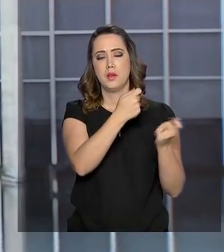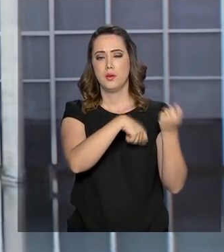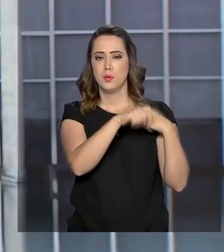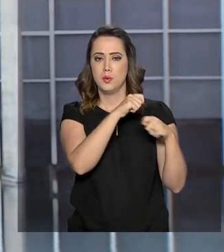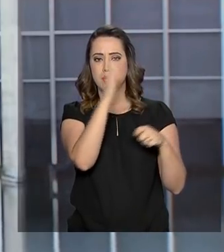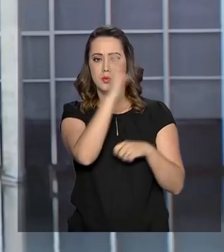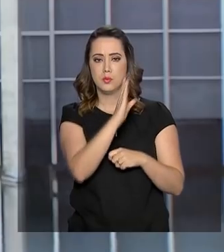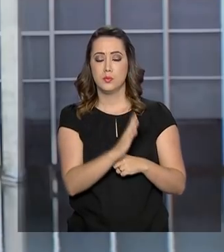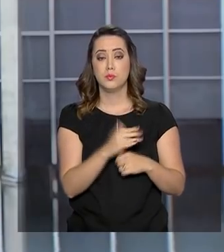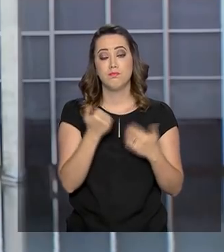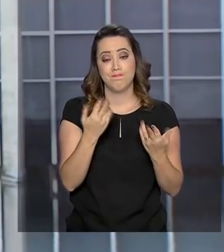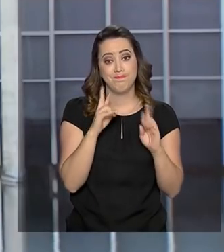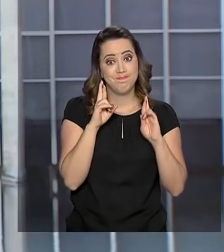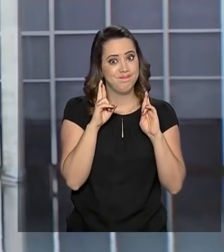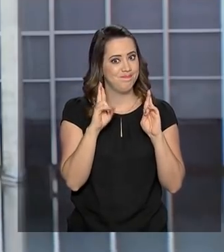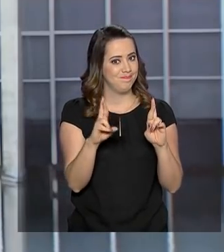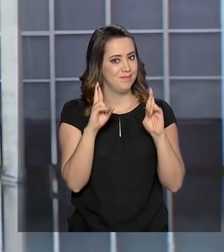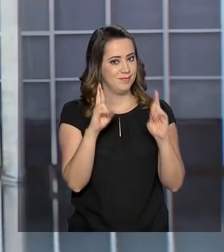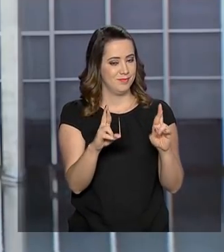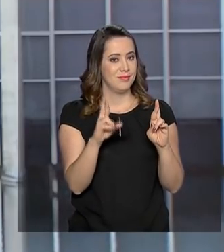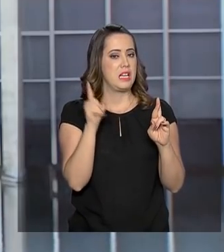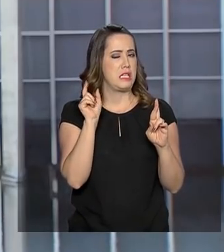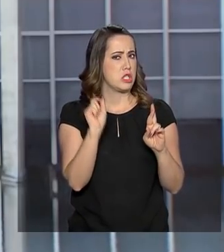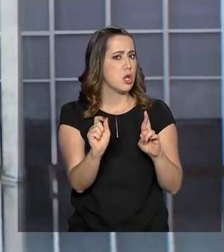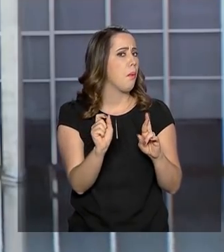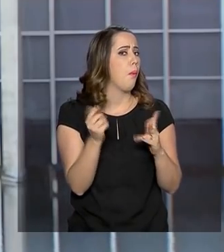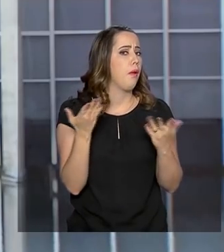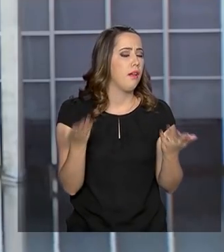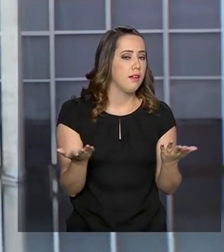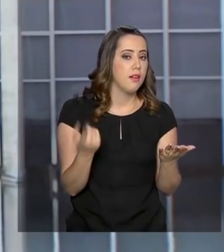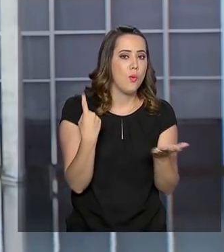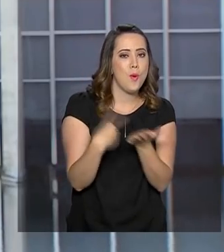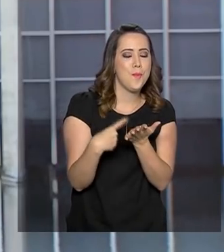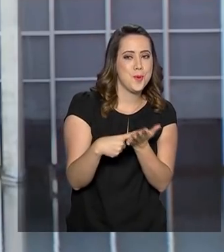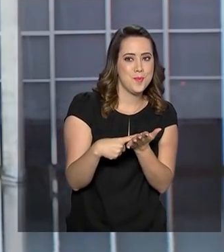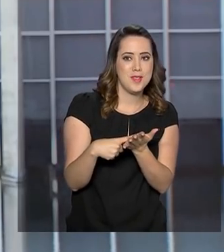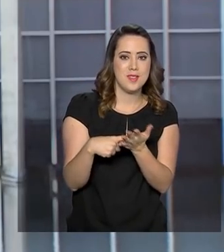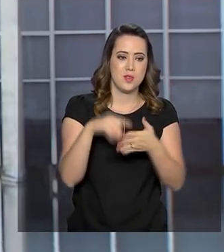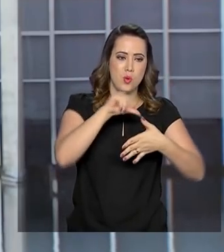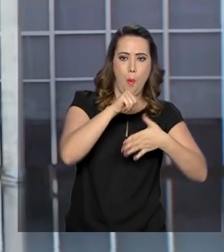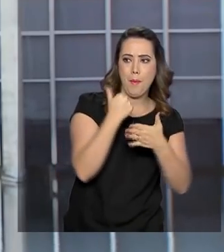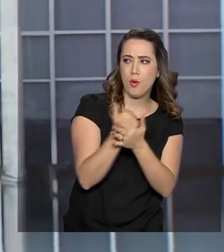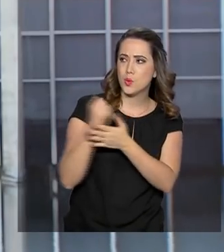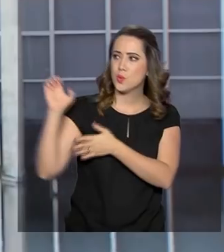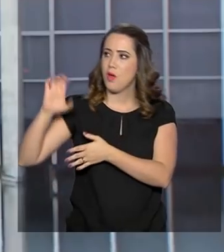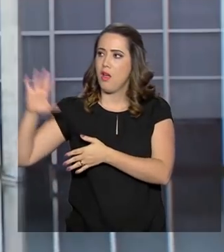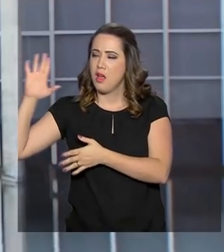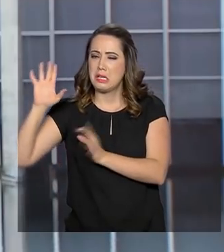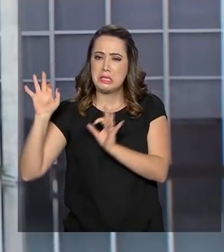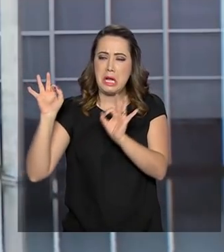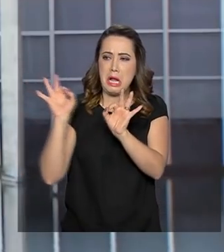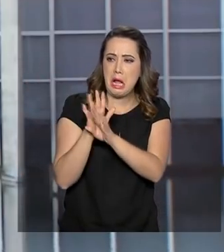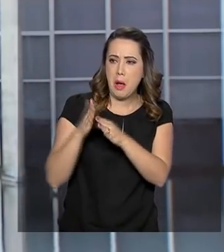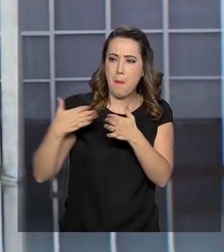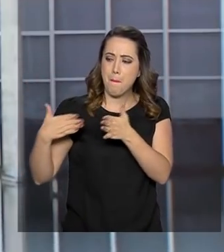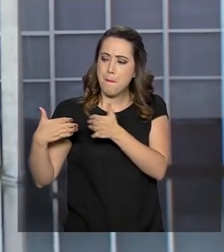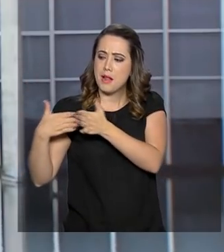economia brasileira. A expectativa é de que com esse acordo sejam derrubadas, eliminadas